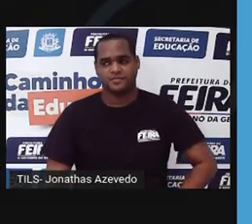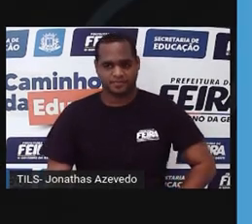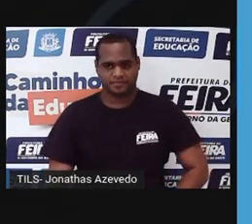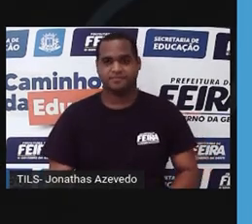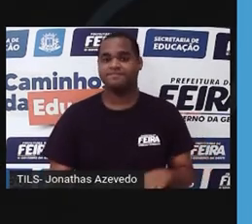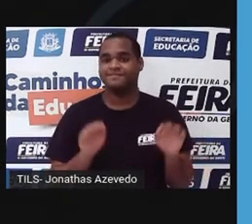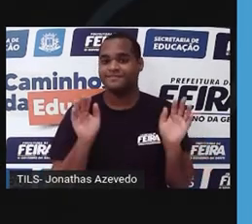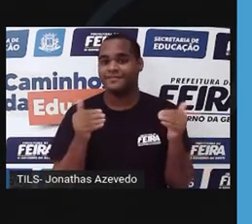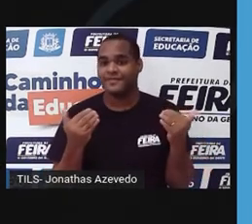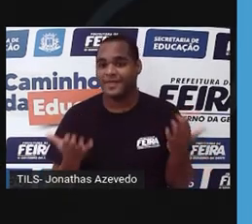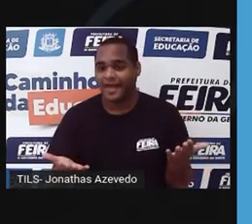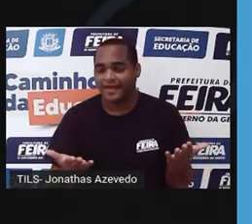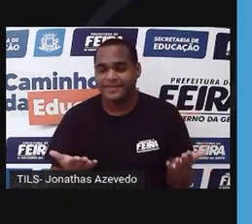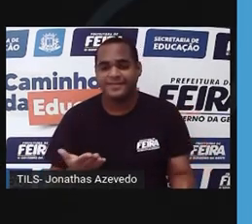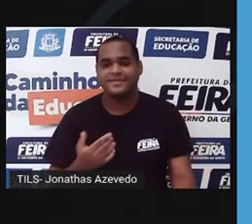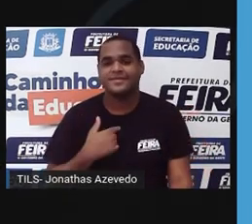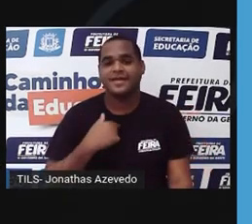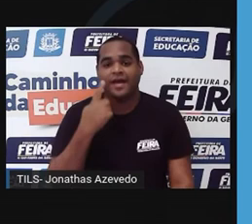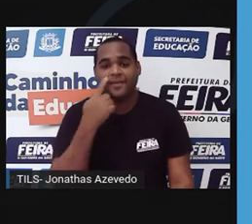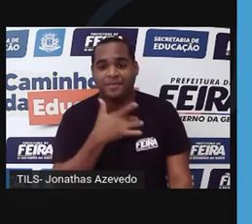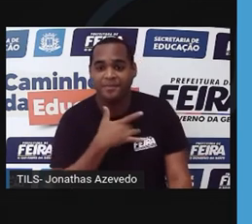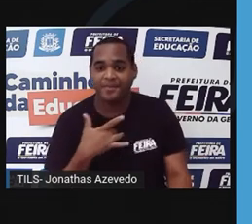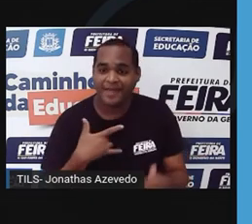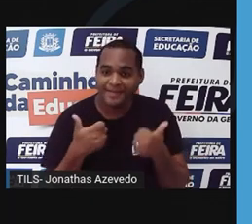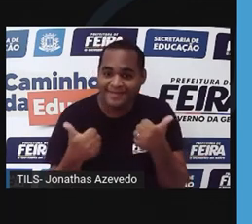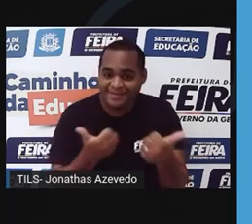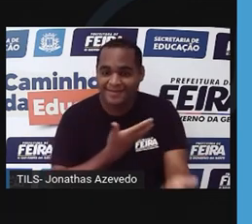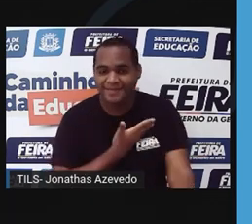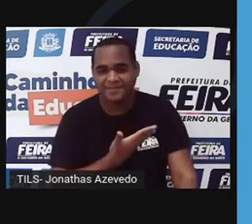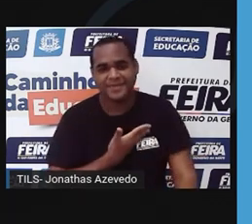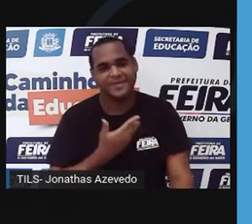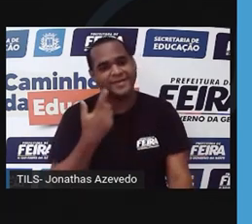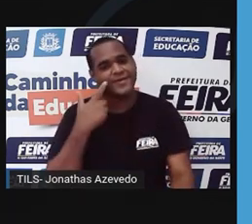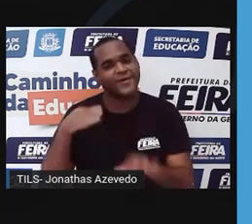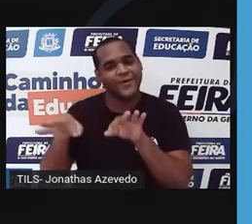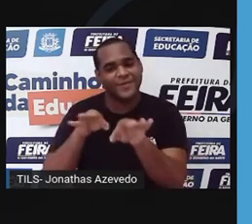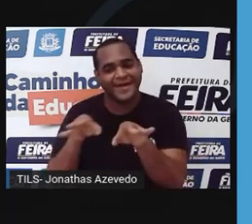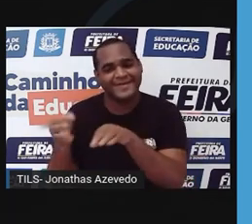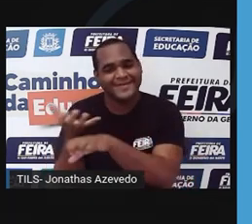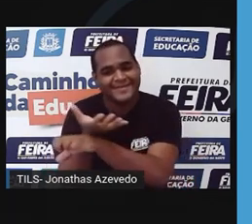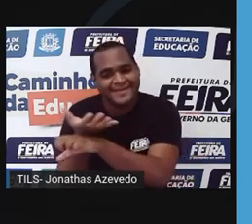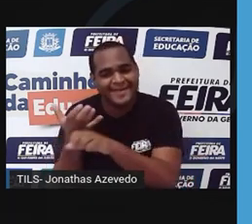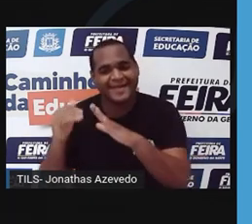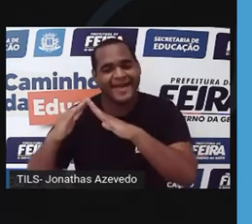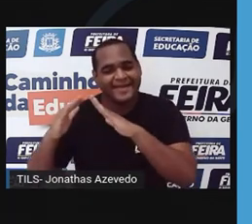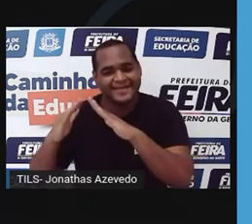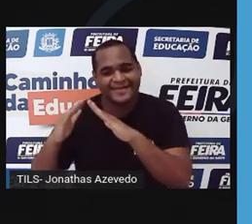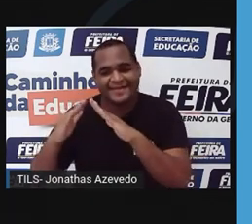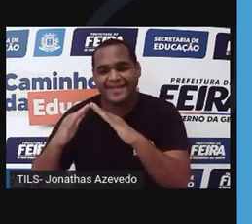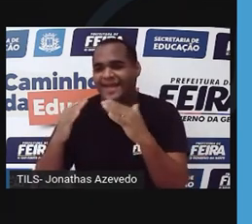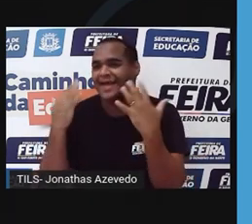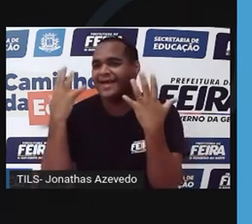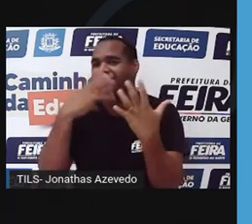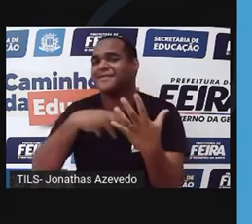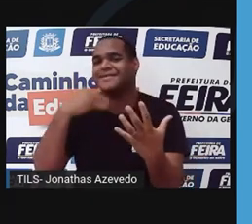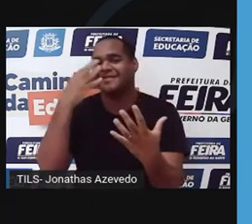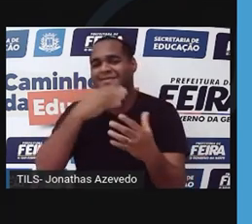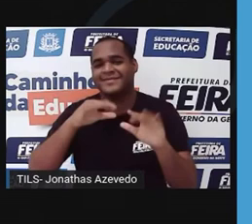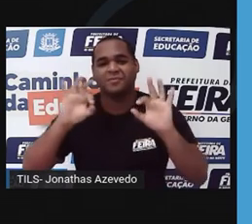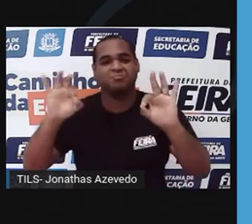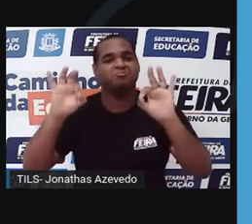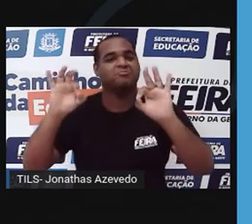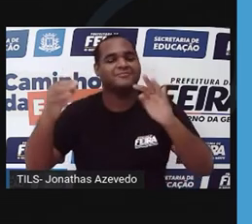Ai! Ei! Tudo bem, amigos? Estou arrumando o jardim da minha casa. Vai ficar lindo!